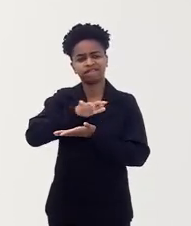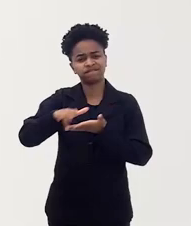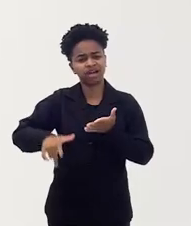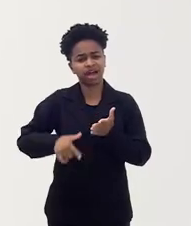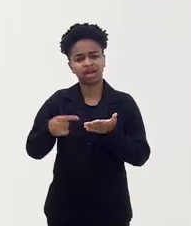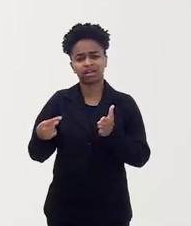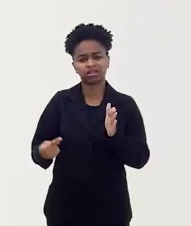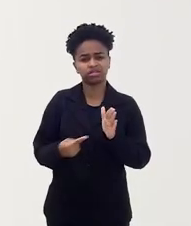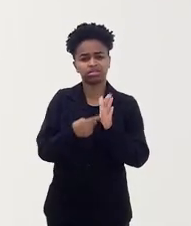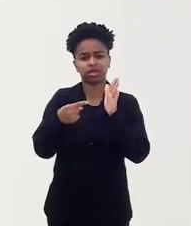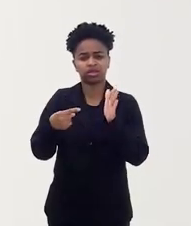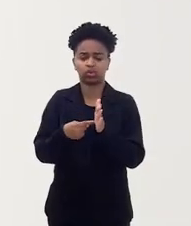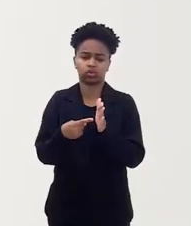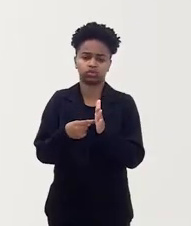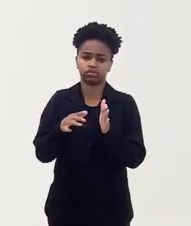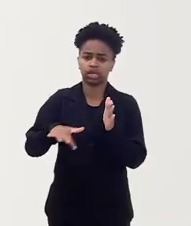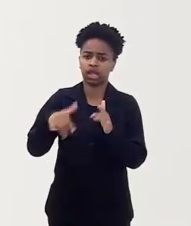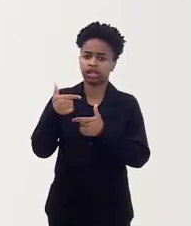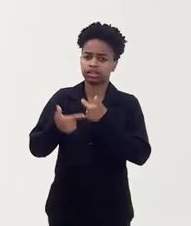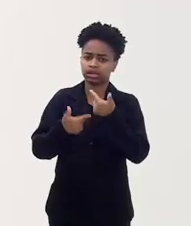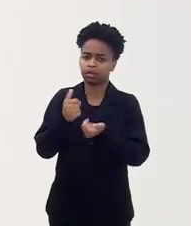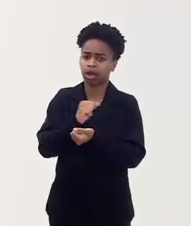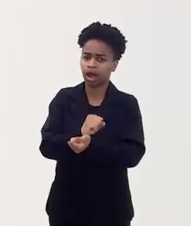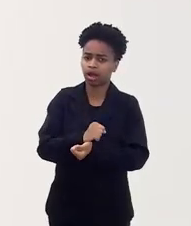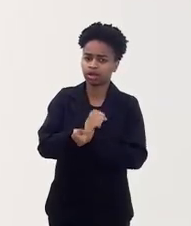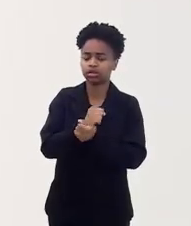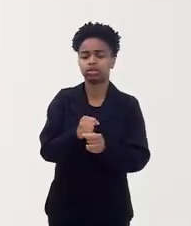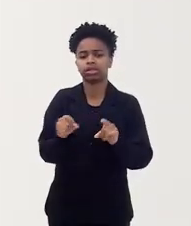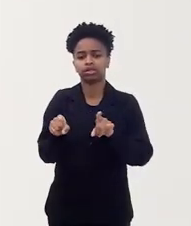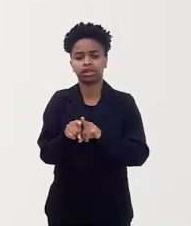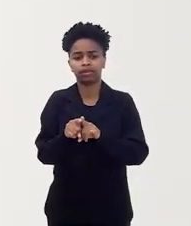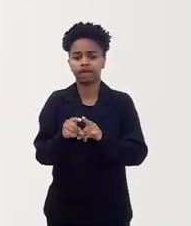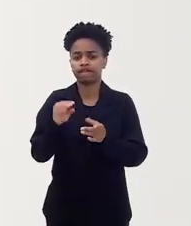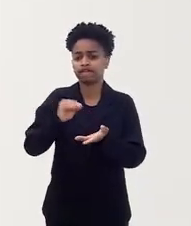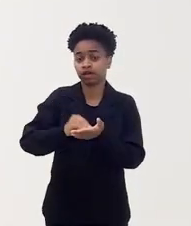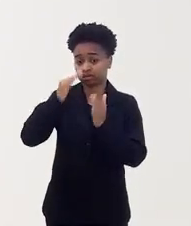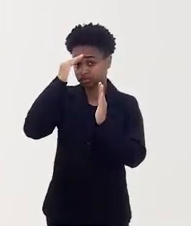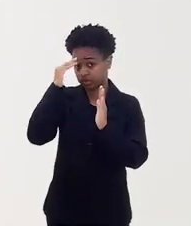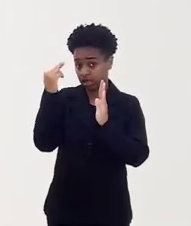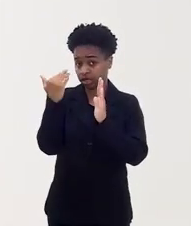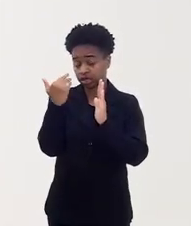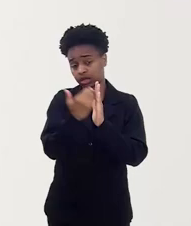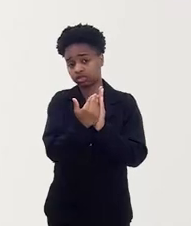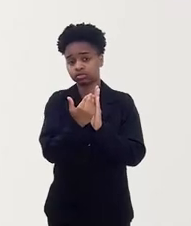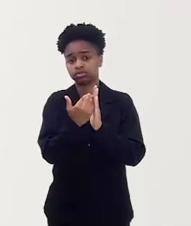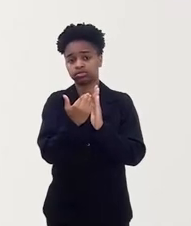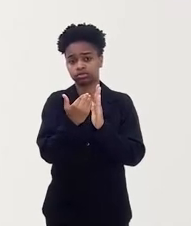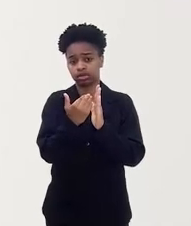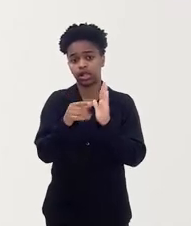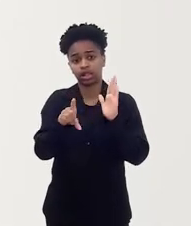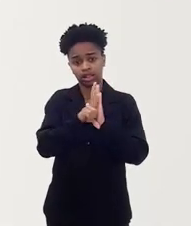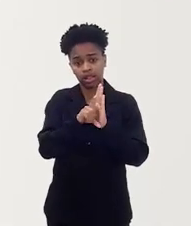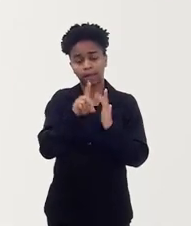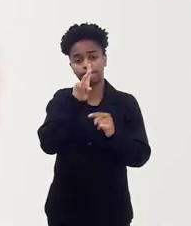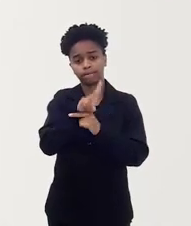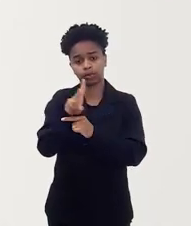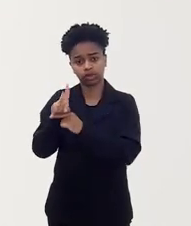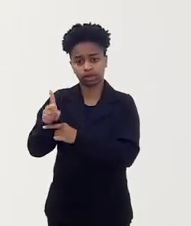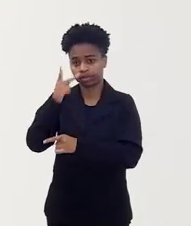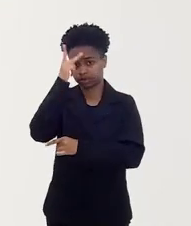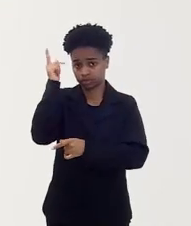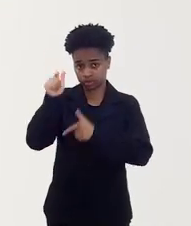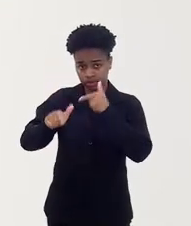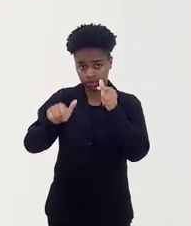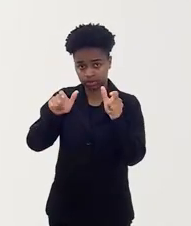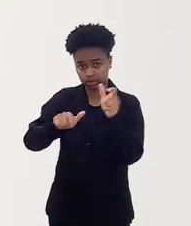denúncias de trabalho análogo à escravidão e de desrespeito ao cumprimento dos dispositivos que protegem as